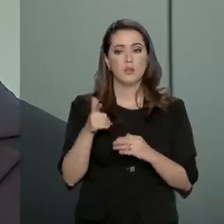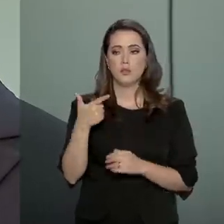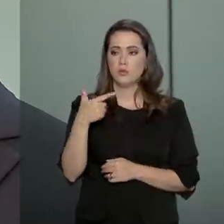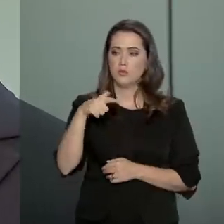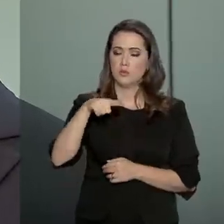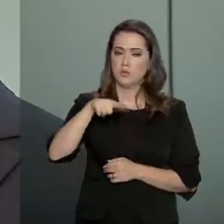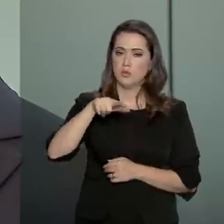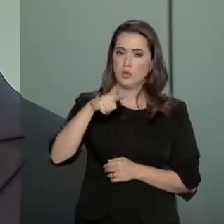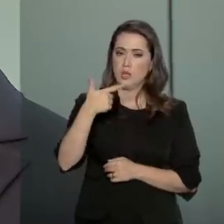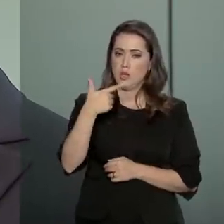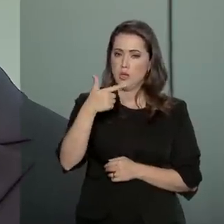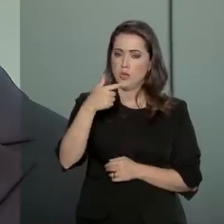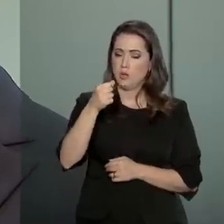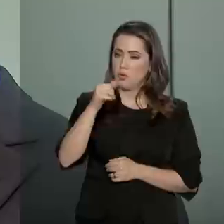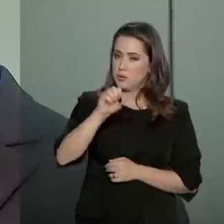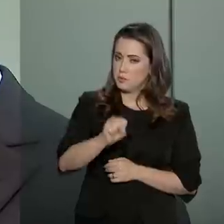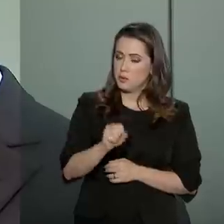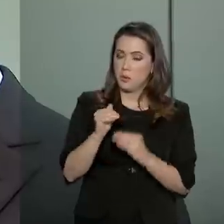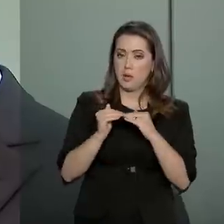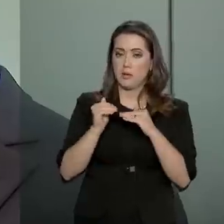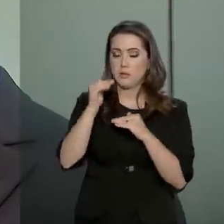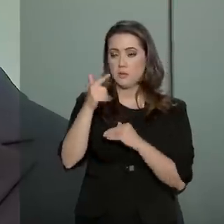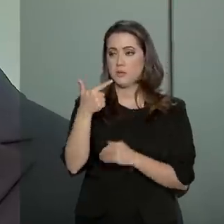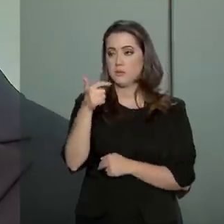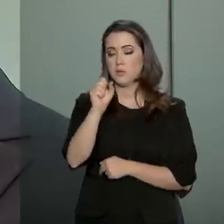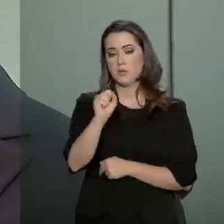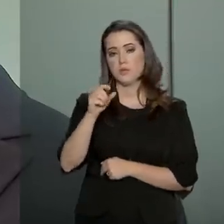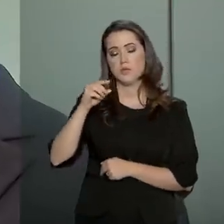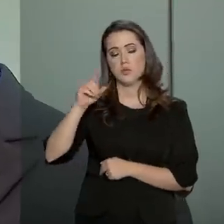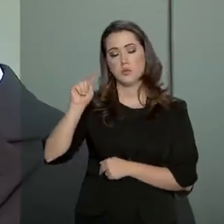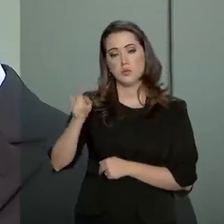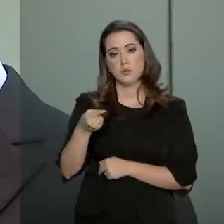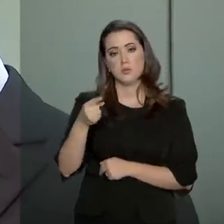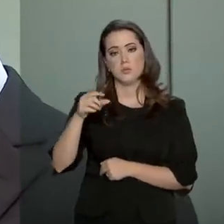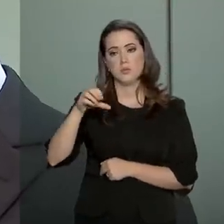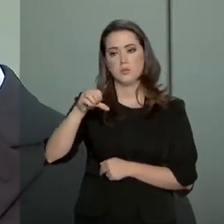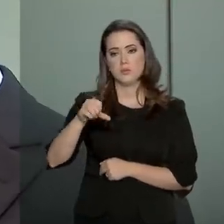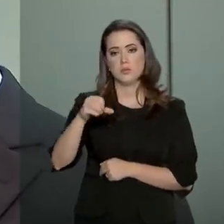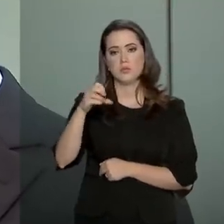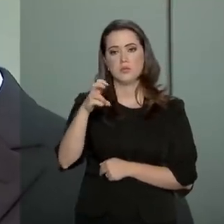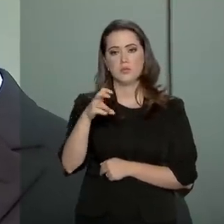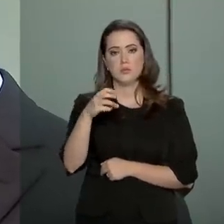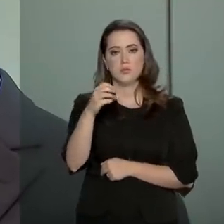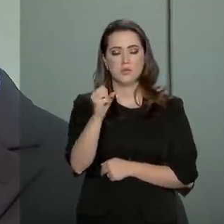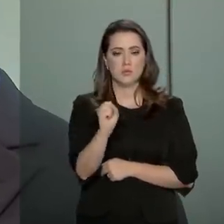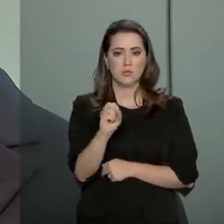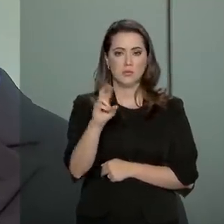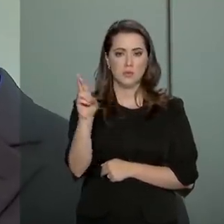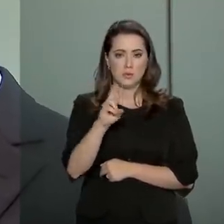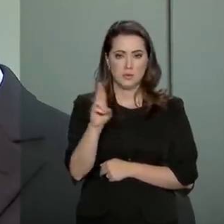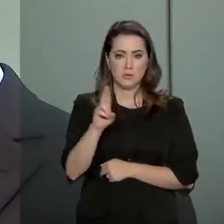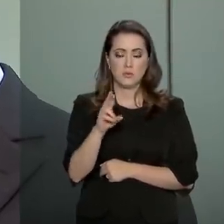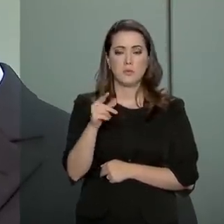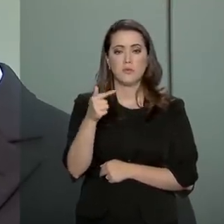2018 acima de R$ 28.958,70.